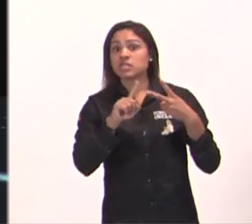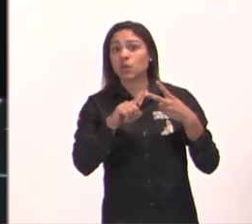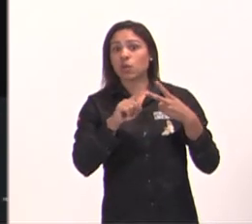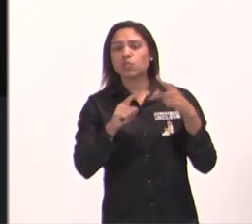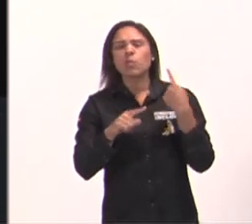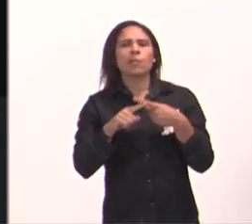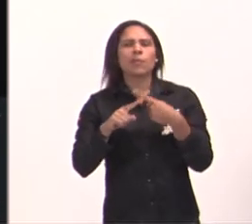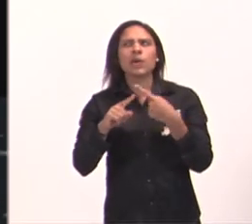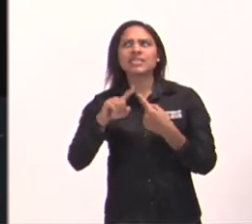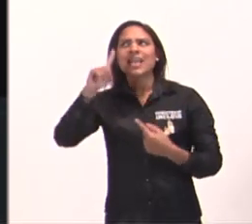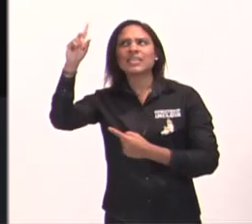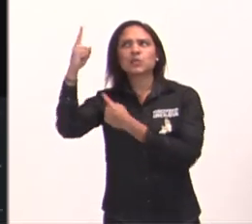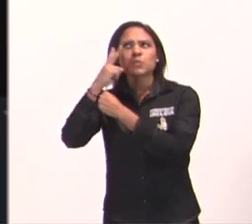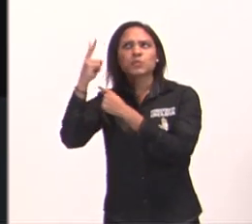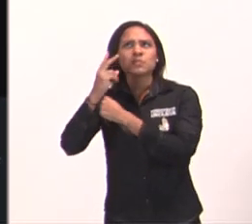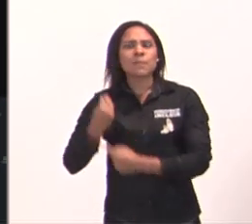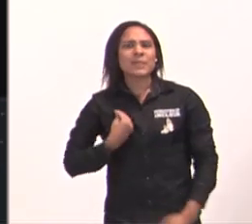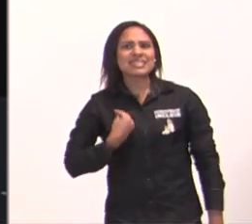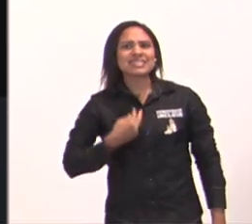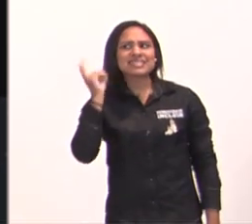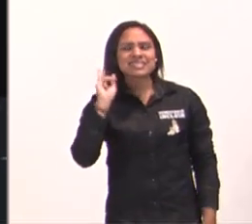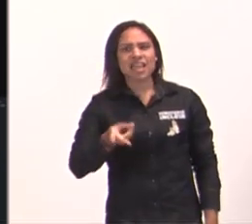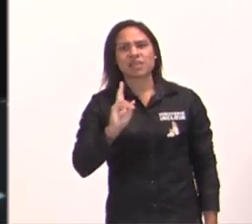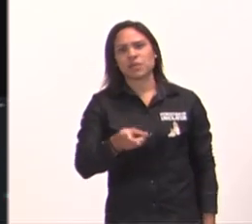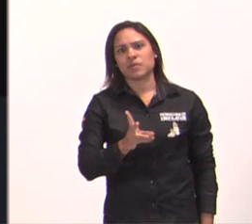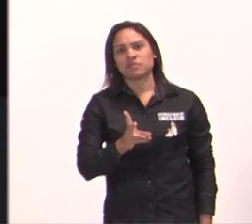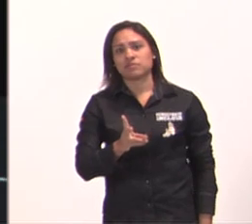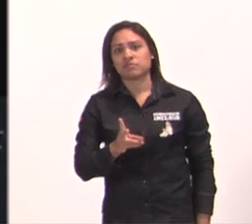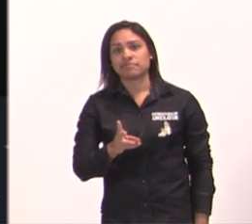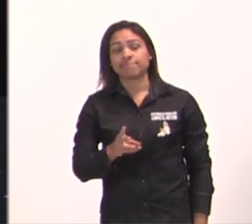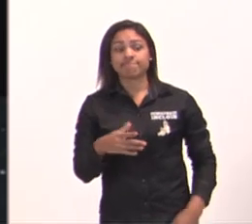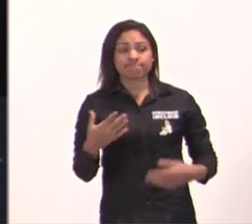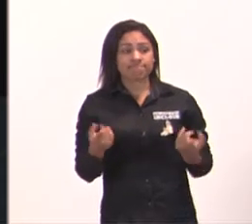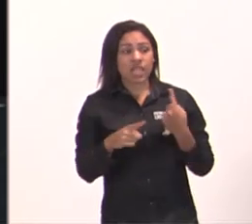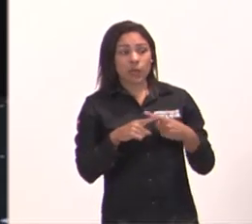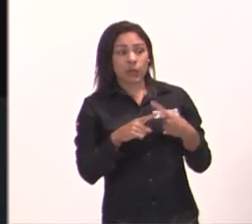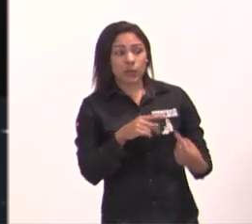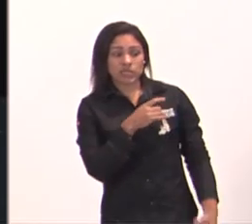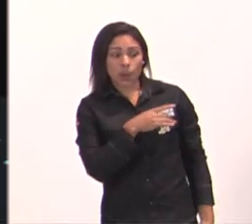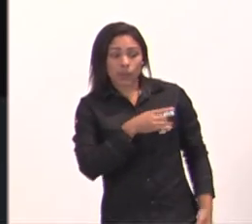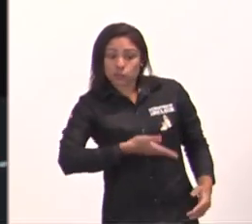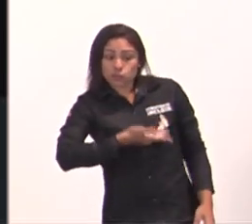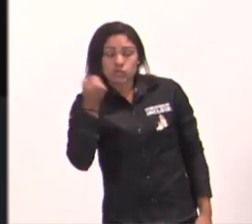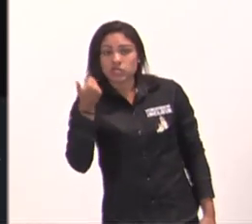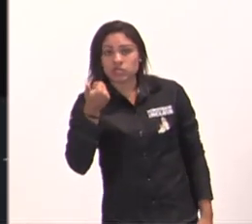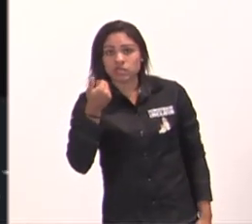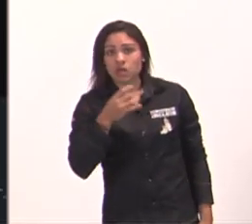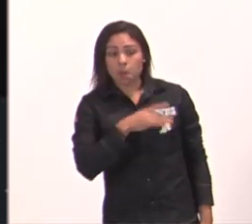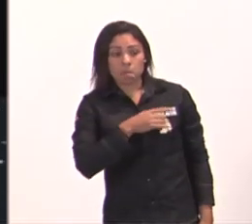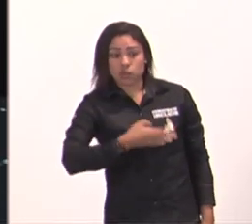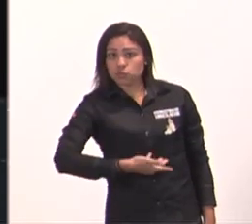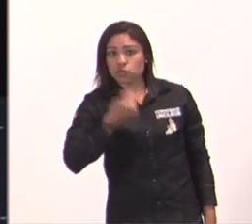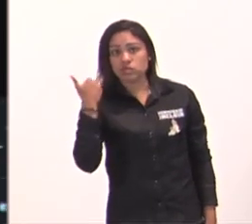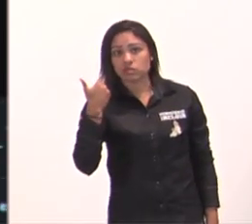o auxílio de Deus sempre presente? Ah, porque remove o medo, remove o medo, ele